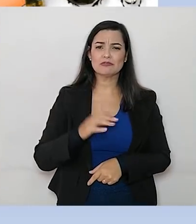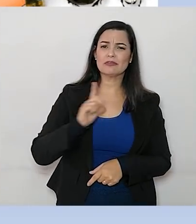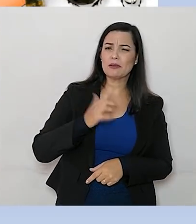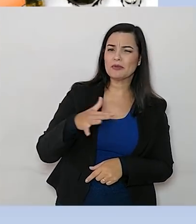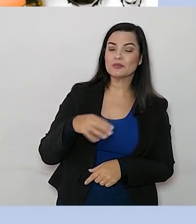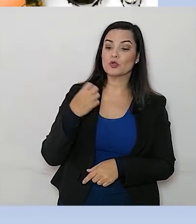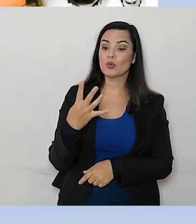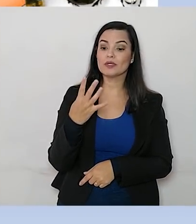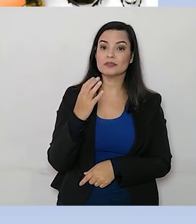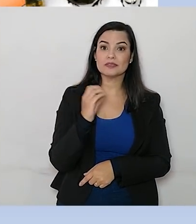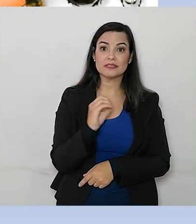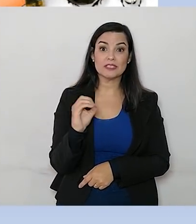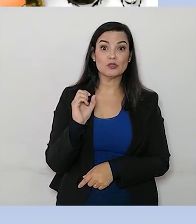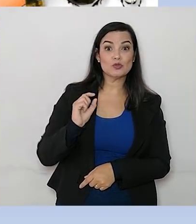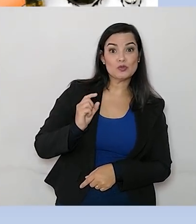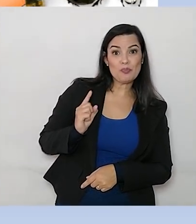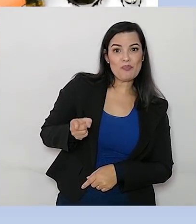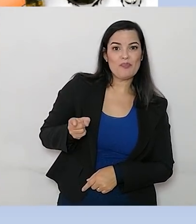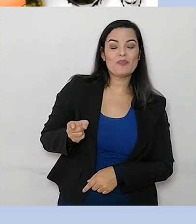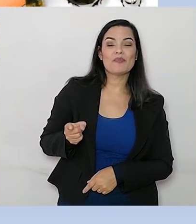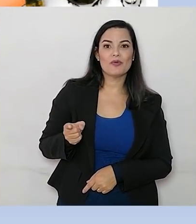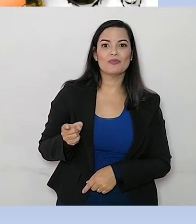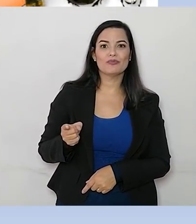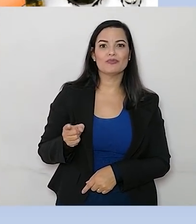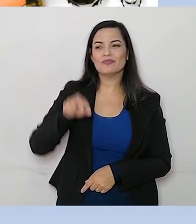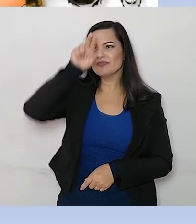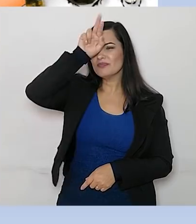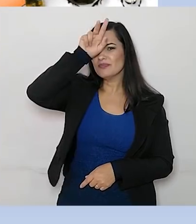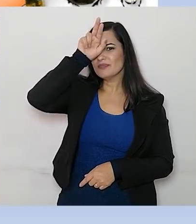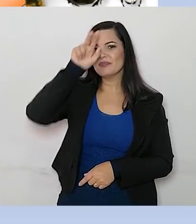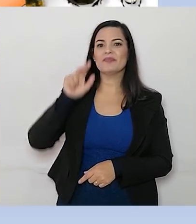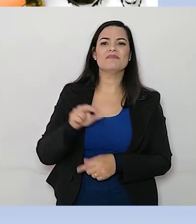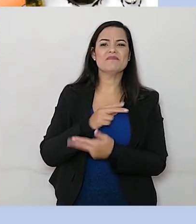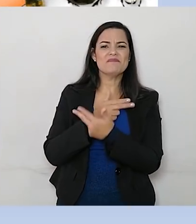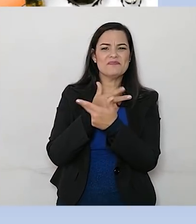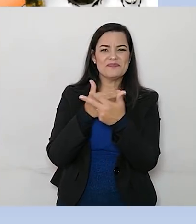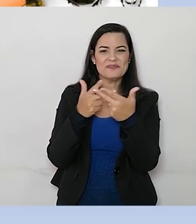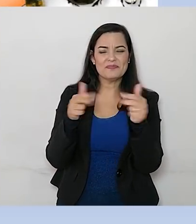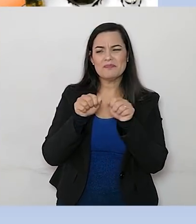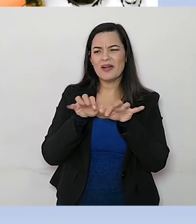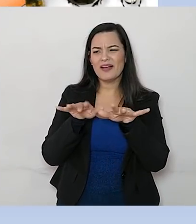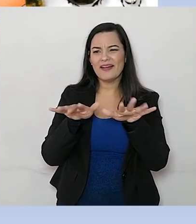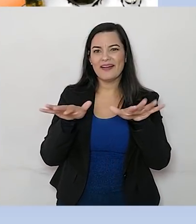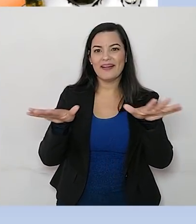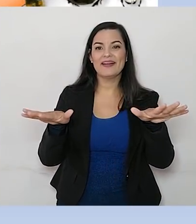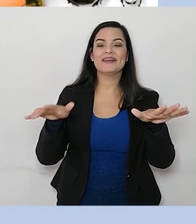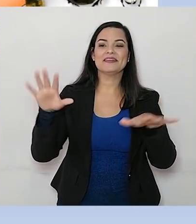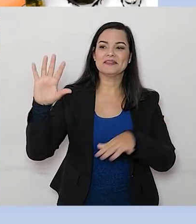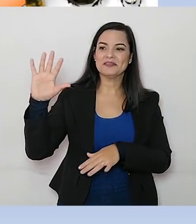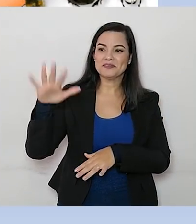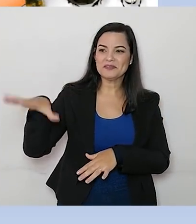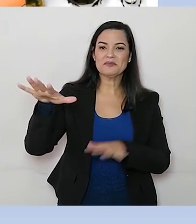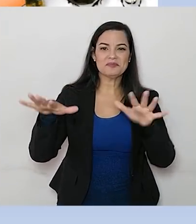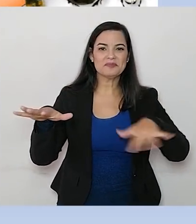mil exemplares, 400 mil espécies de insetos, espalhados pelos mais diversos ambientes que a gente